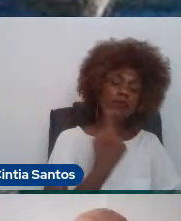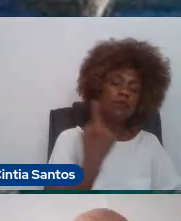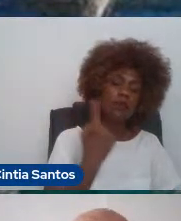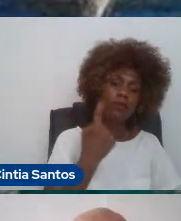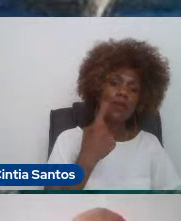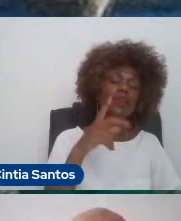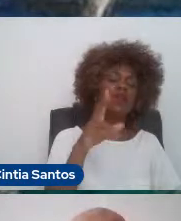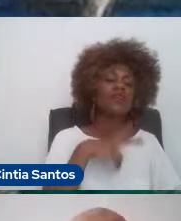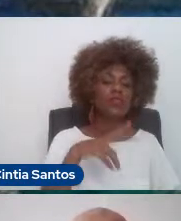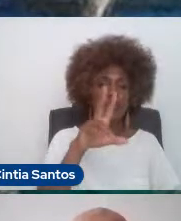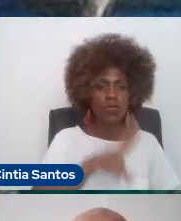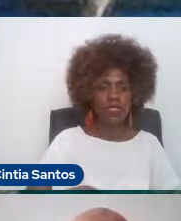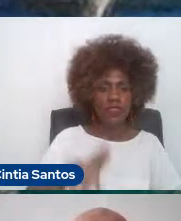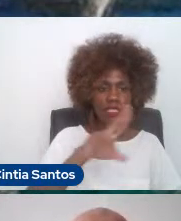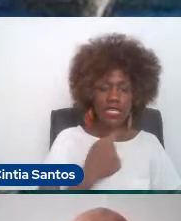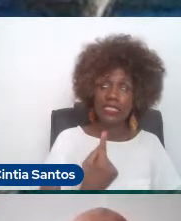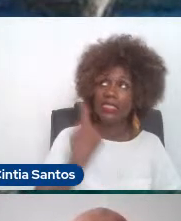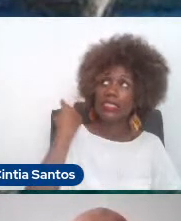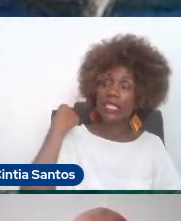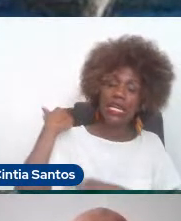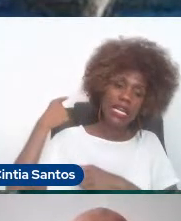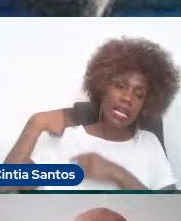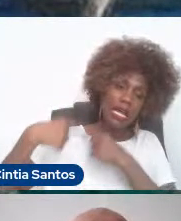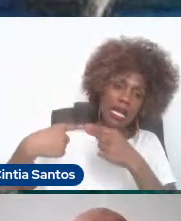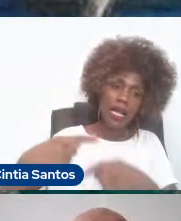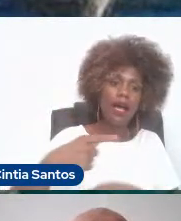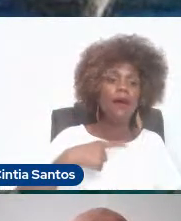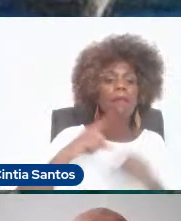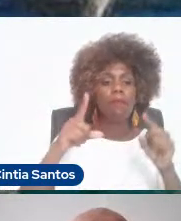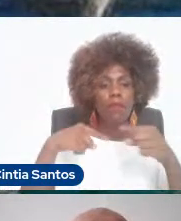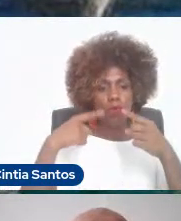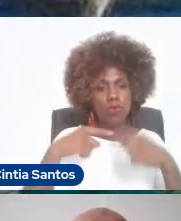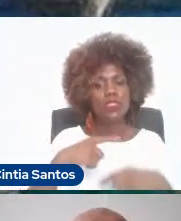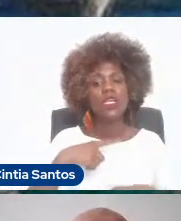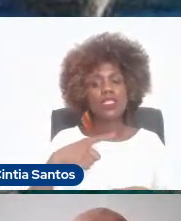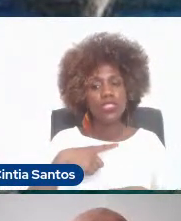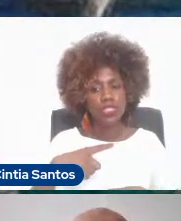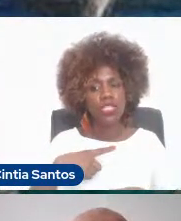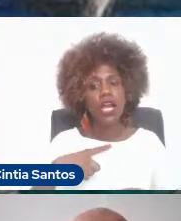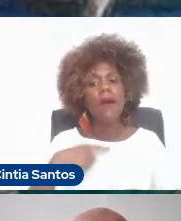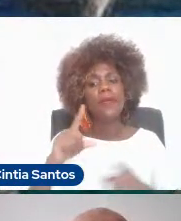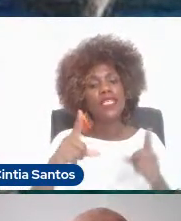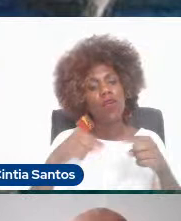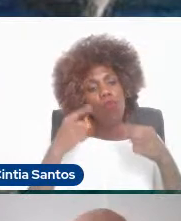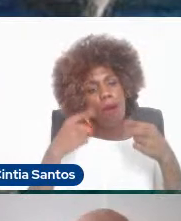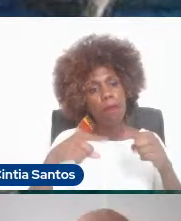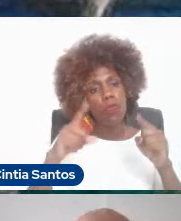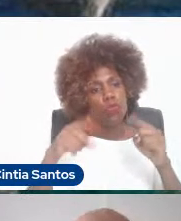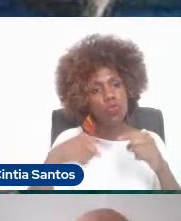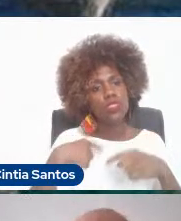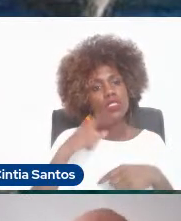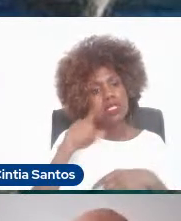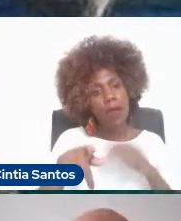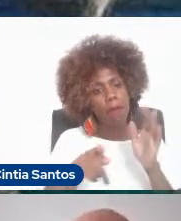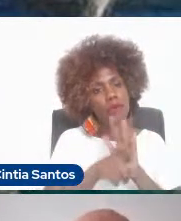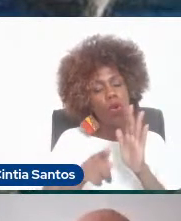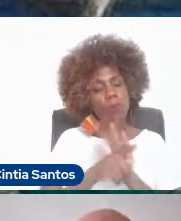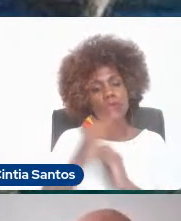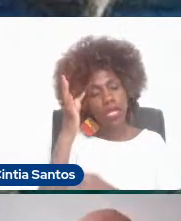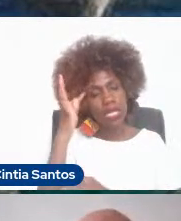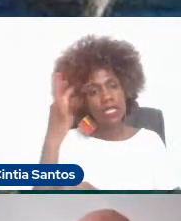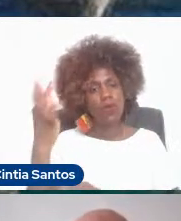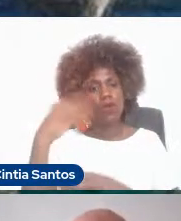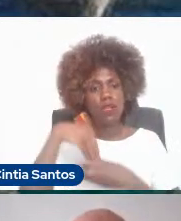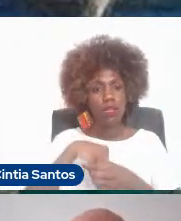a música existia, mas não música soando, era uma música intelectual, era somente a parte teórica da música, a música enquanto